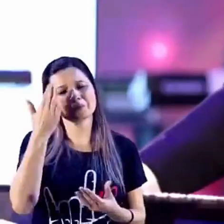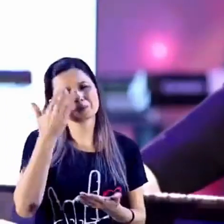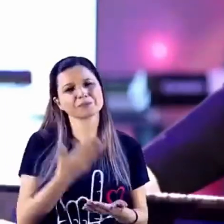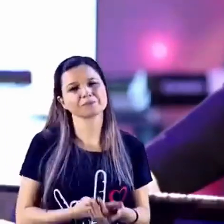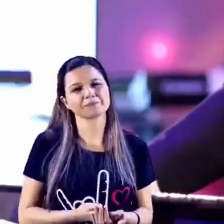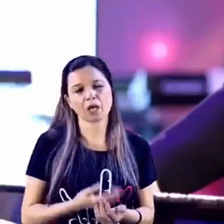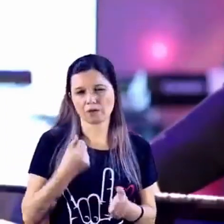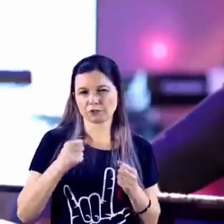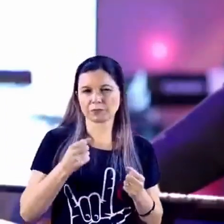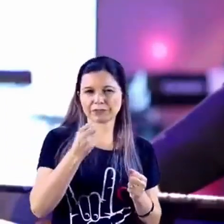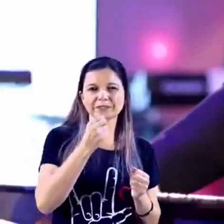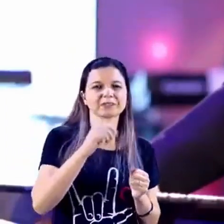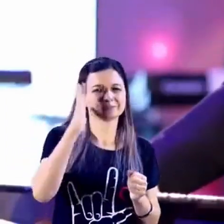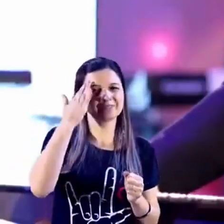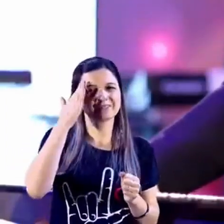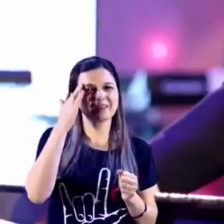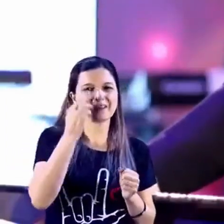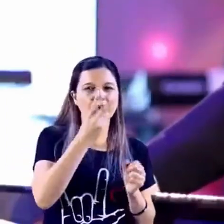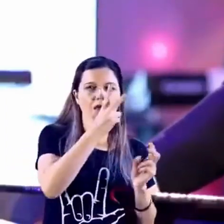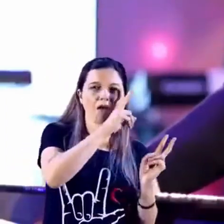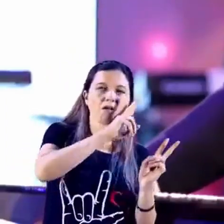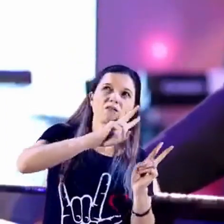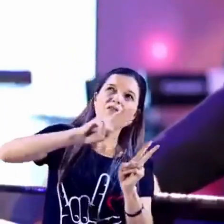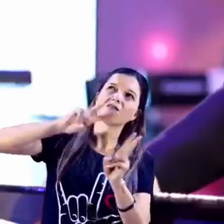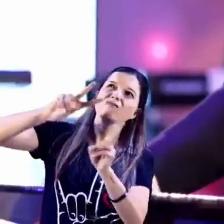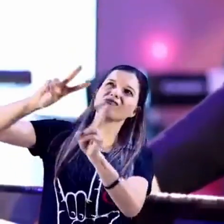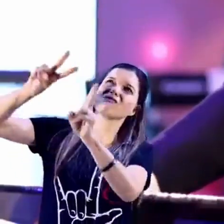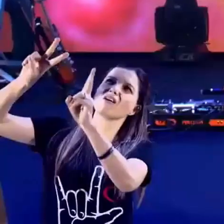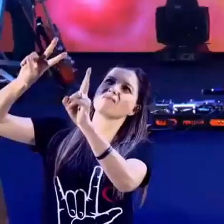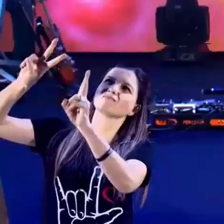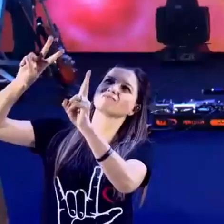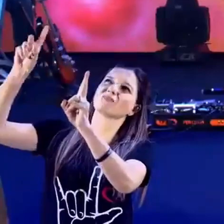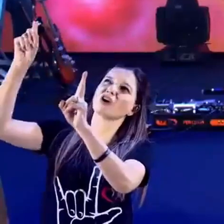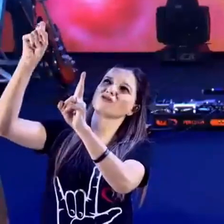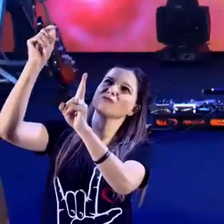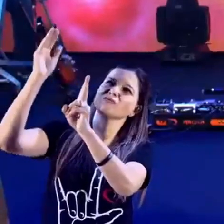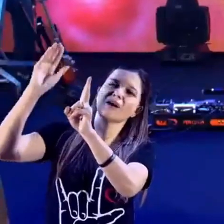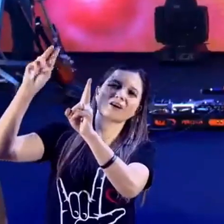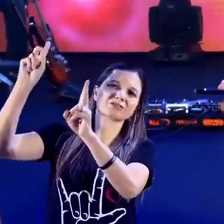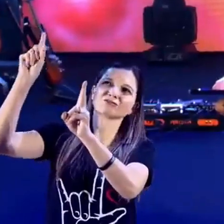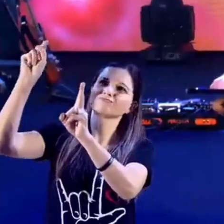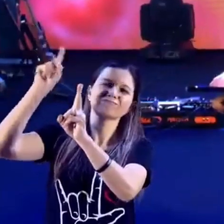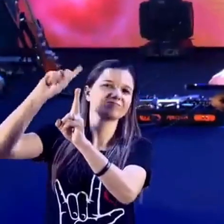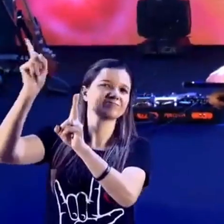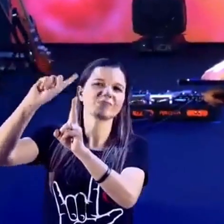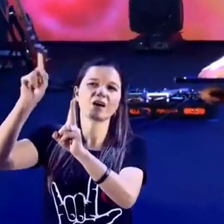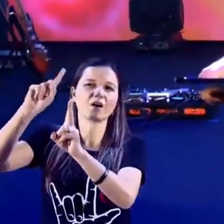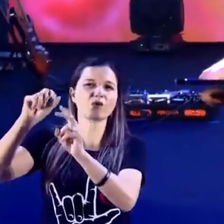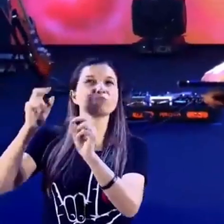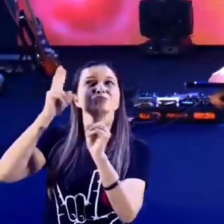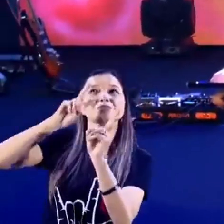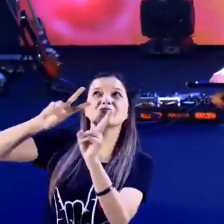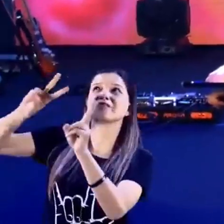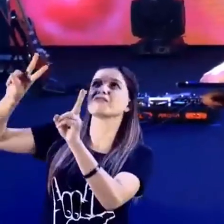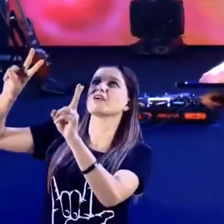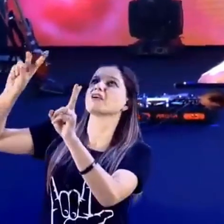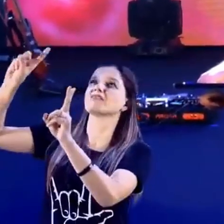Eleva os meus olhos para os montes e antes de virar o meu socorro. Meu socorro vem do Senhor que fez os céus e a terra.